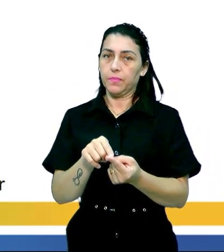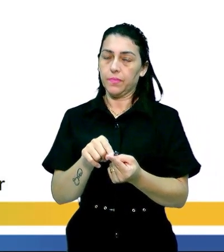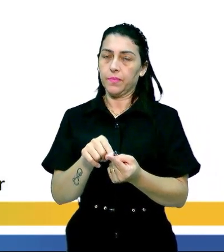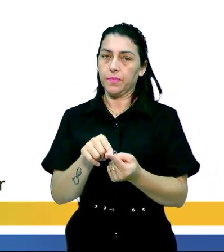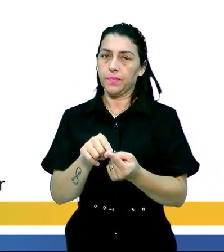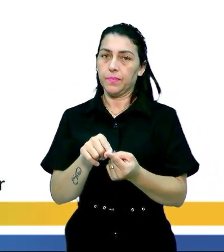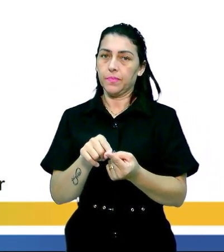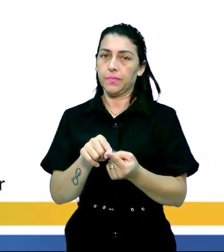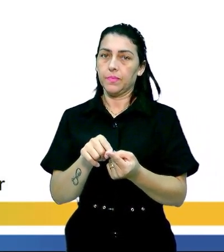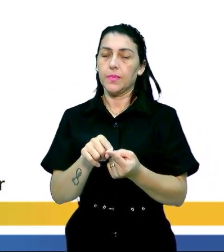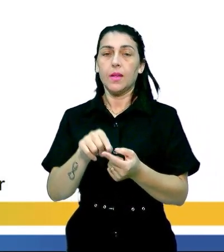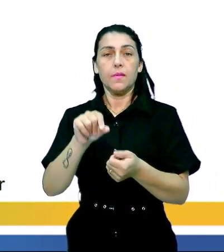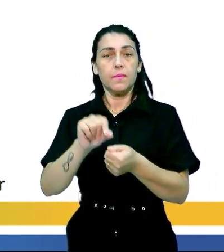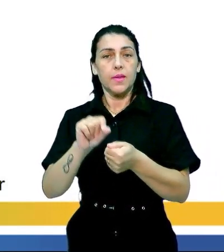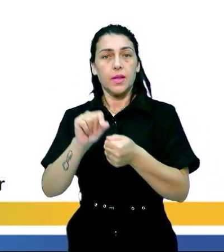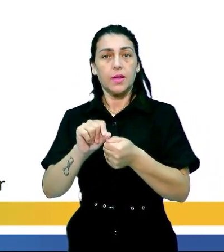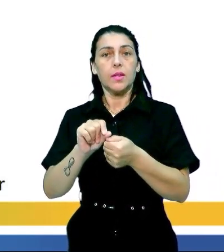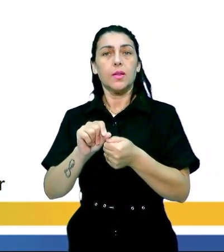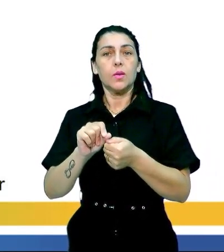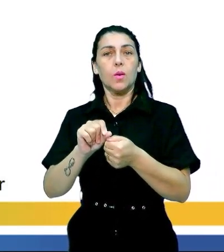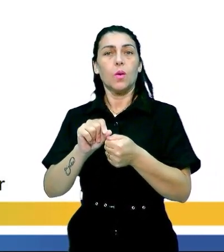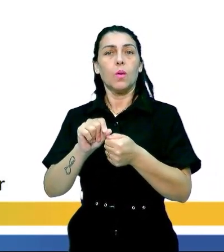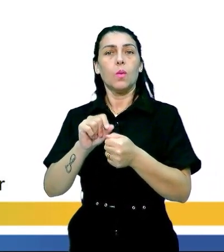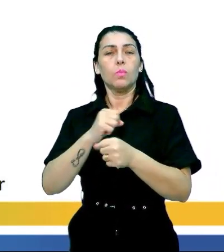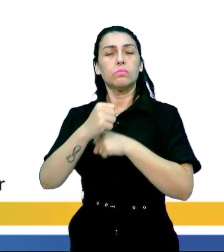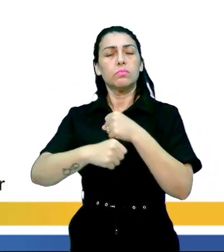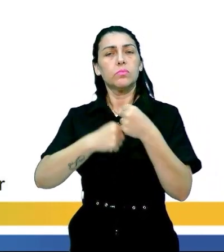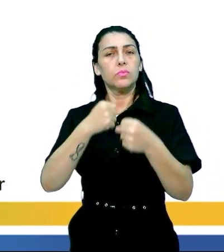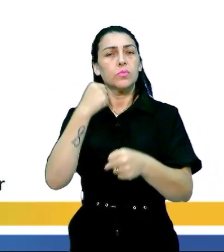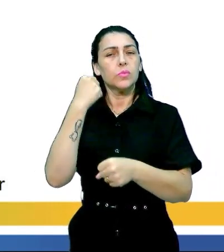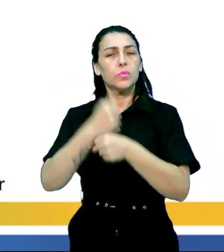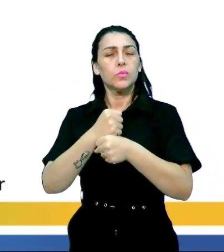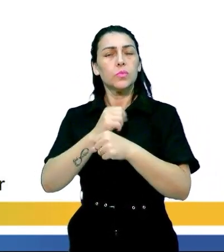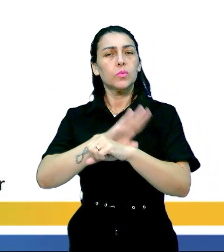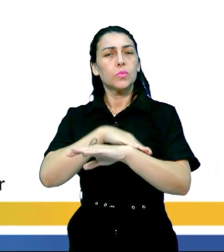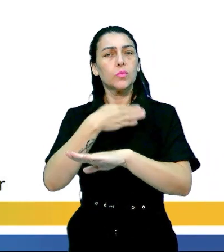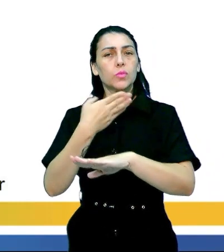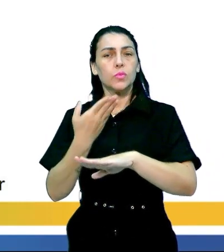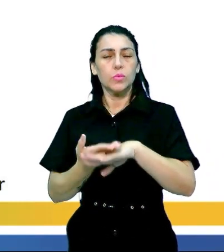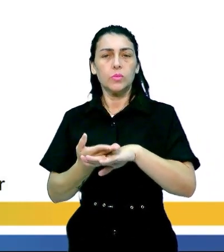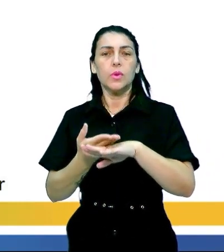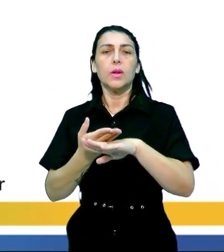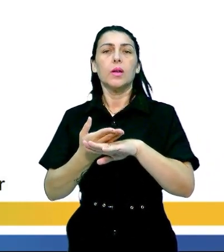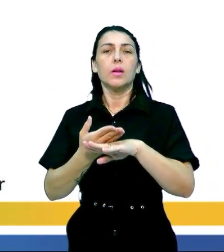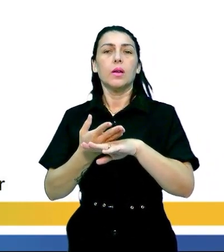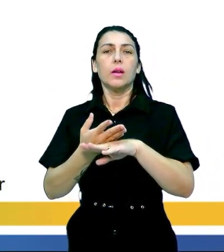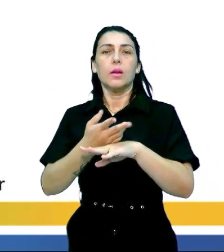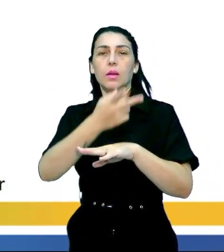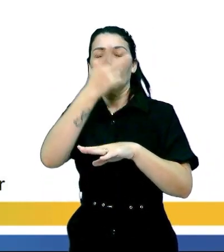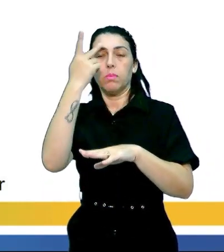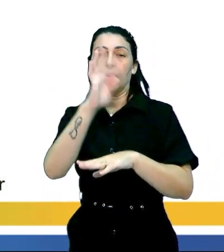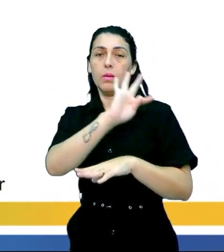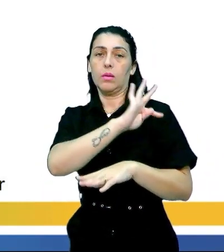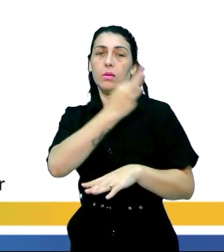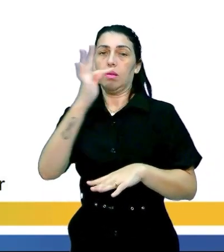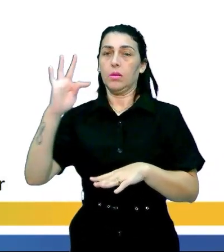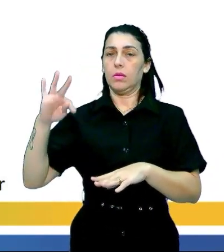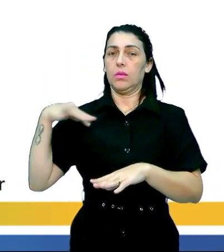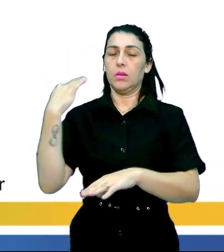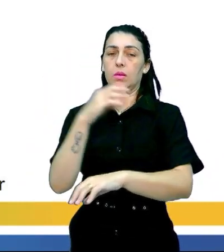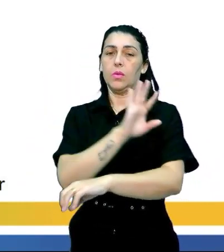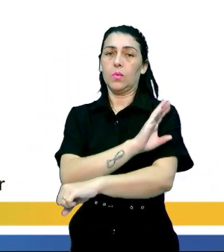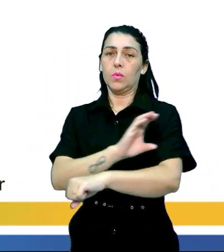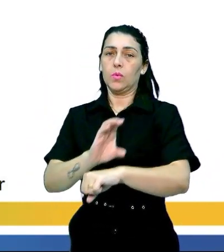ou seja eles são criados o ano inteiro para servir né de atração turística cultural